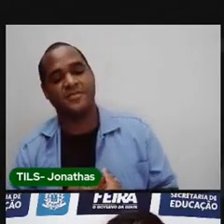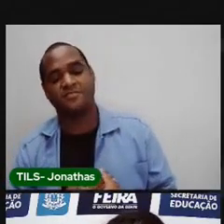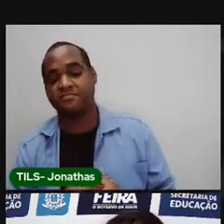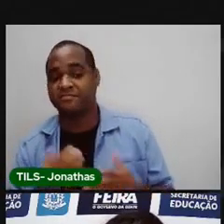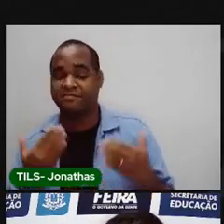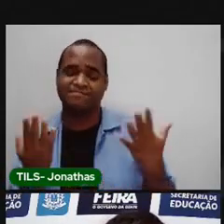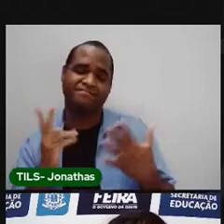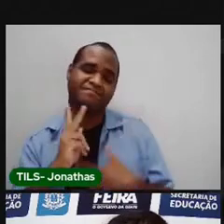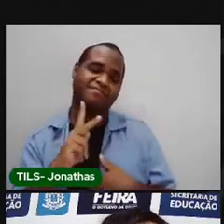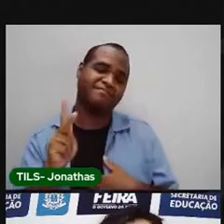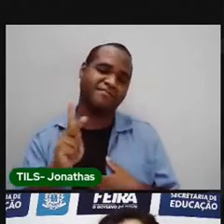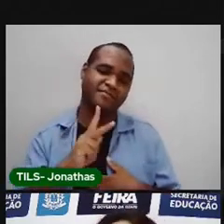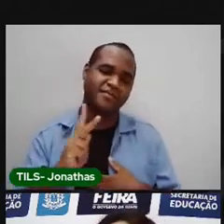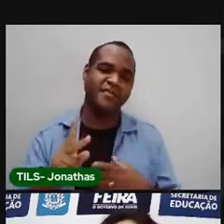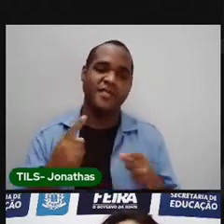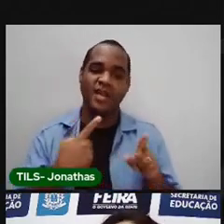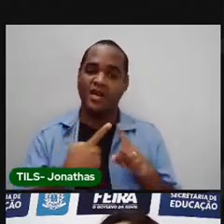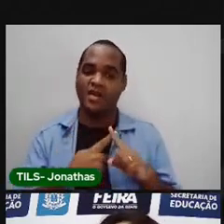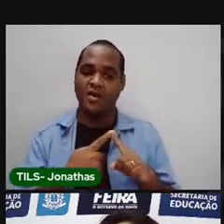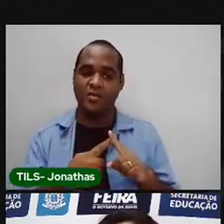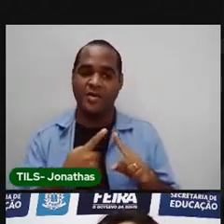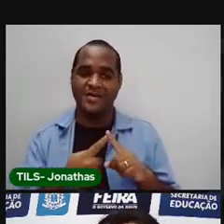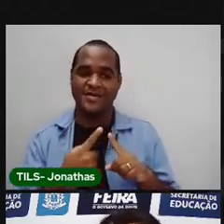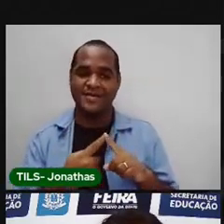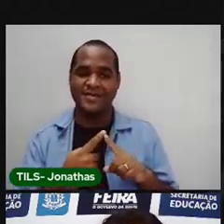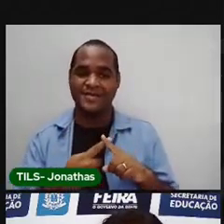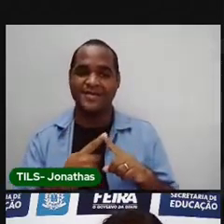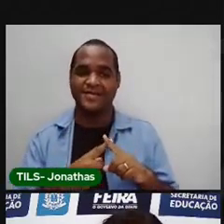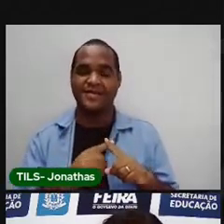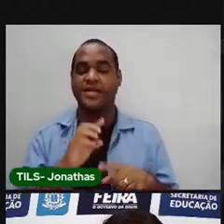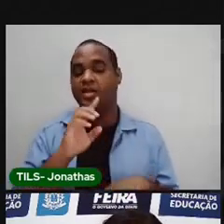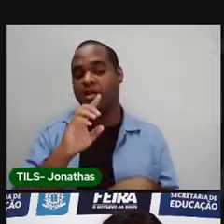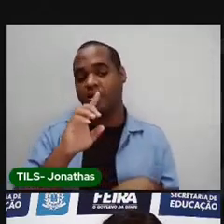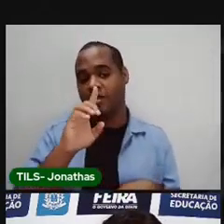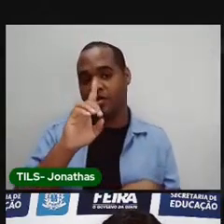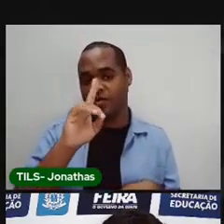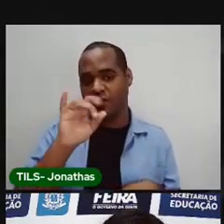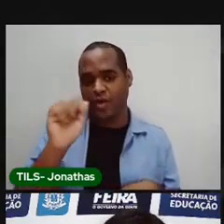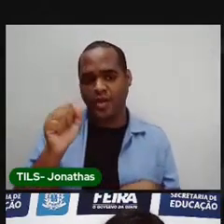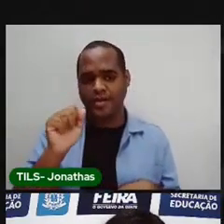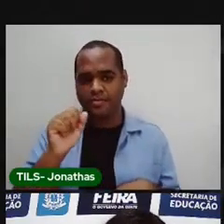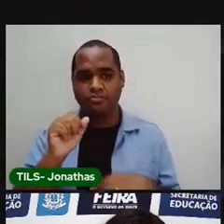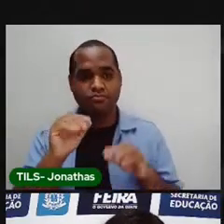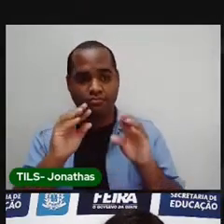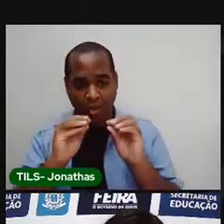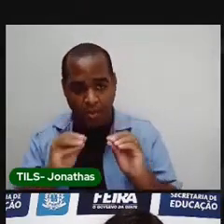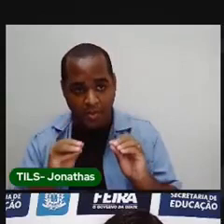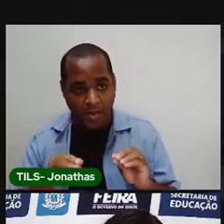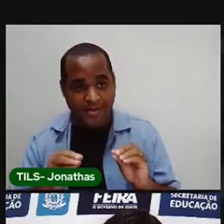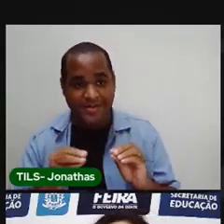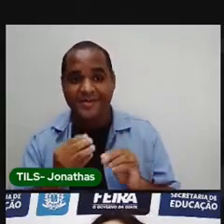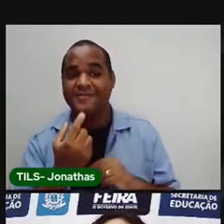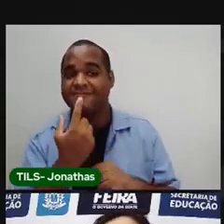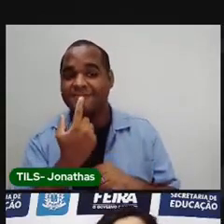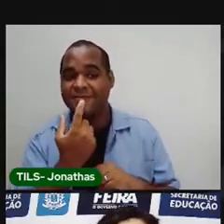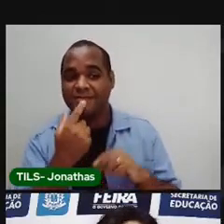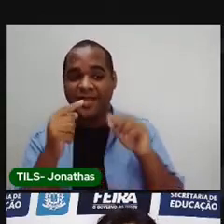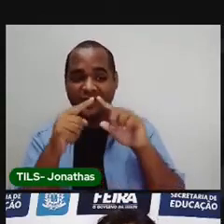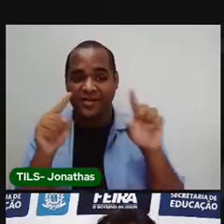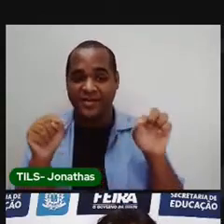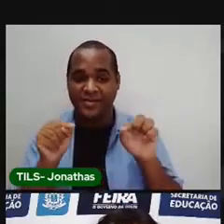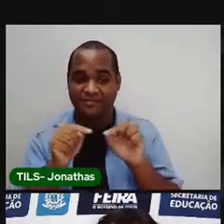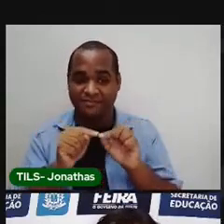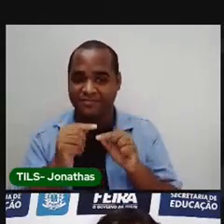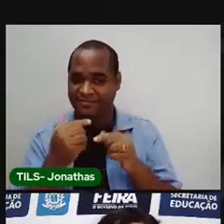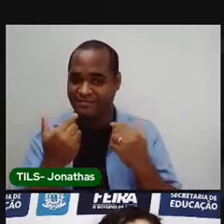Ô, Pró. Por que a senhora não colocou uma data nos quadradinhos embaixo da linha? Porque